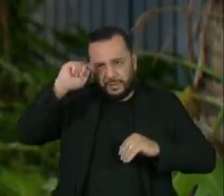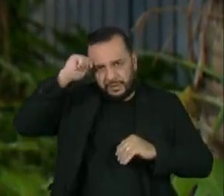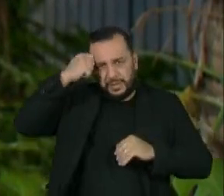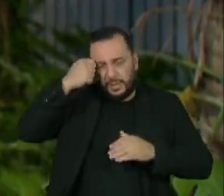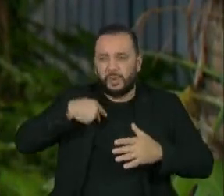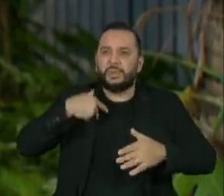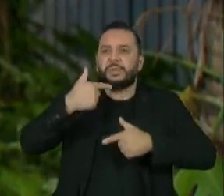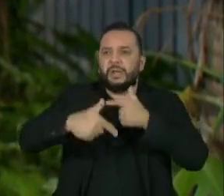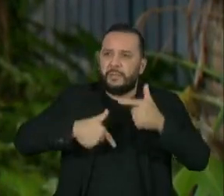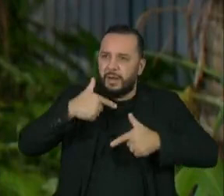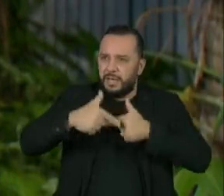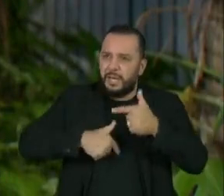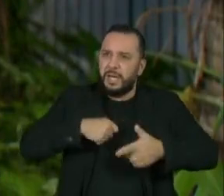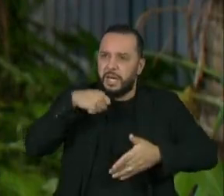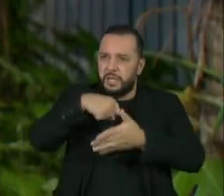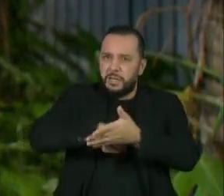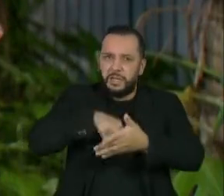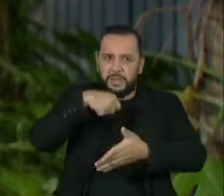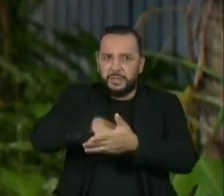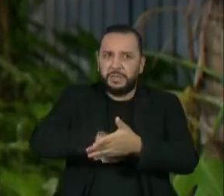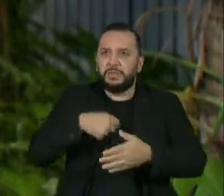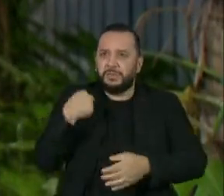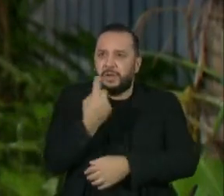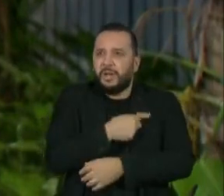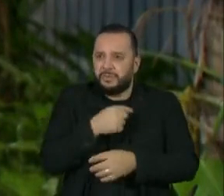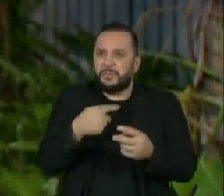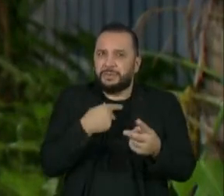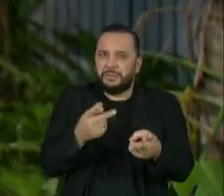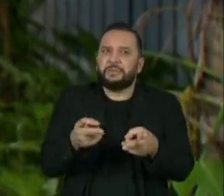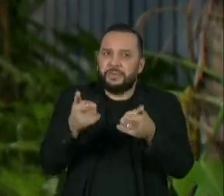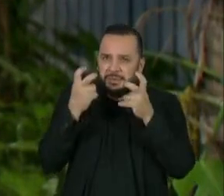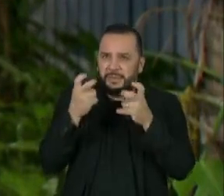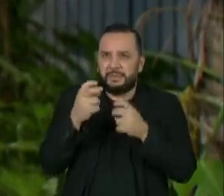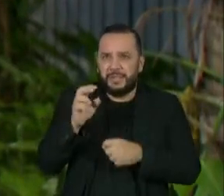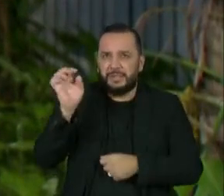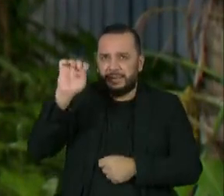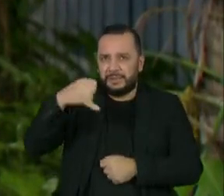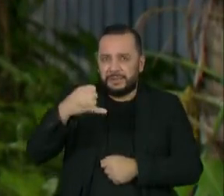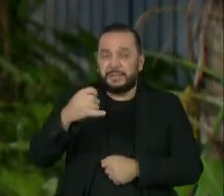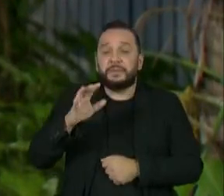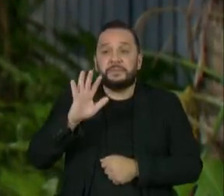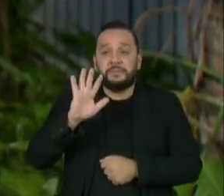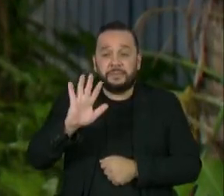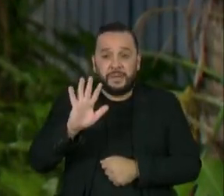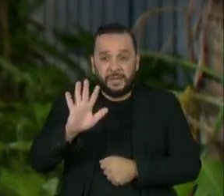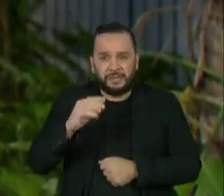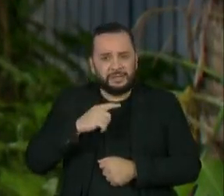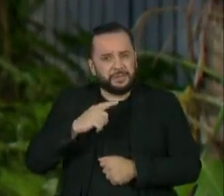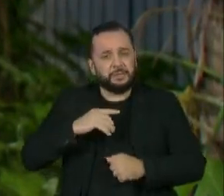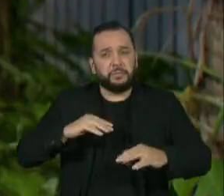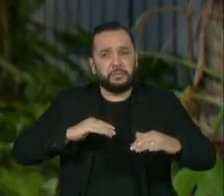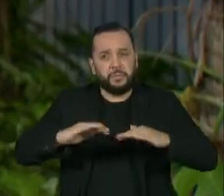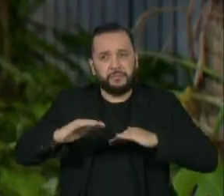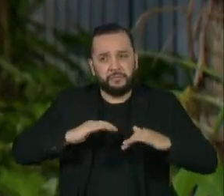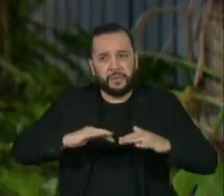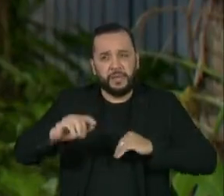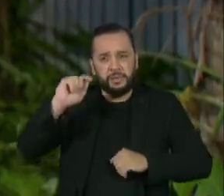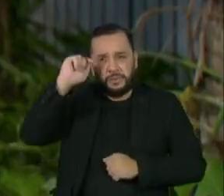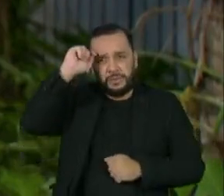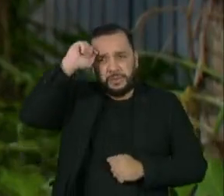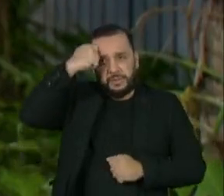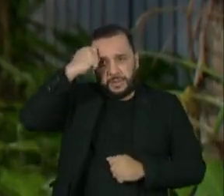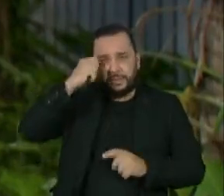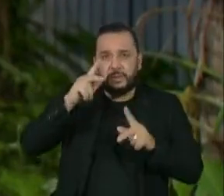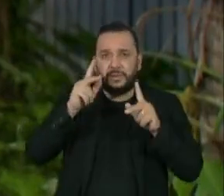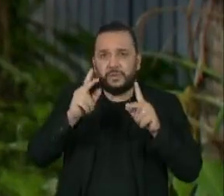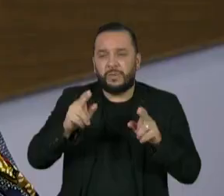acho que a gente vai ver isso nas próximas eleições. Nós já vimos uma alteração, mas movimento como esse que a coalizão, que a